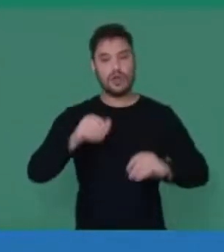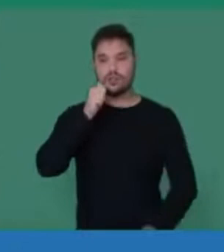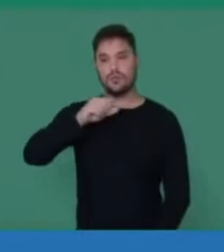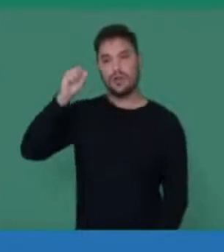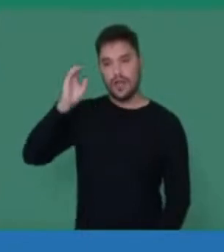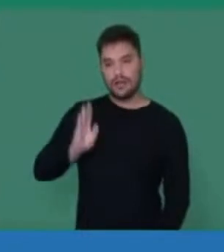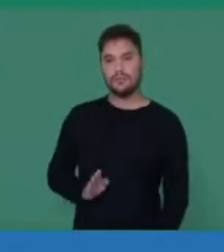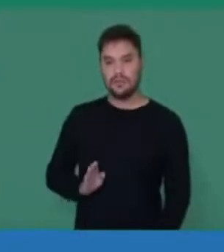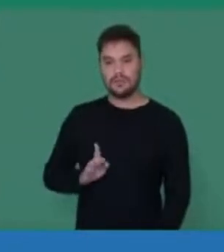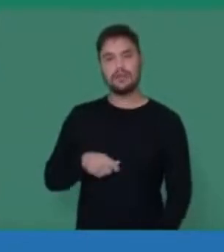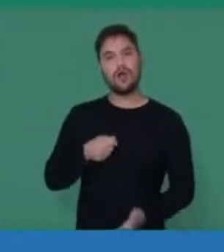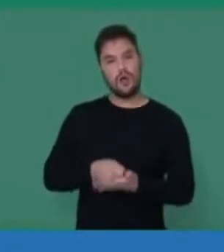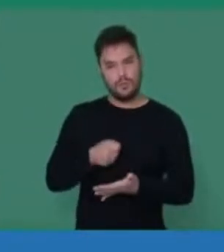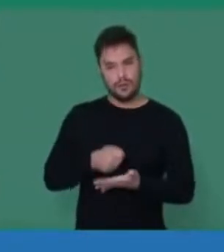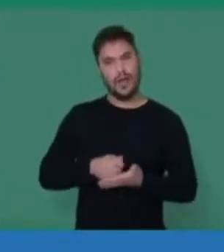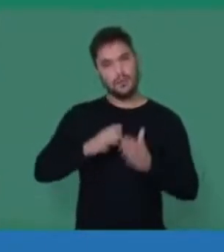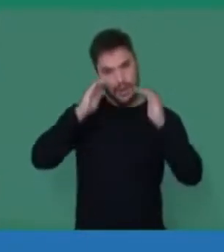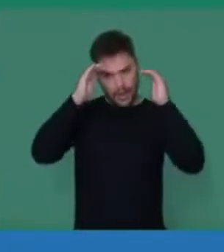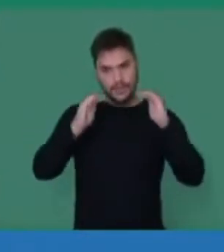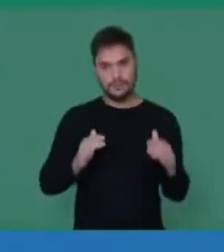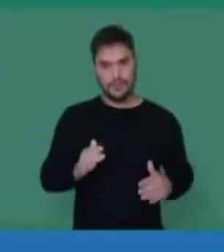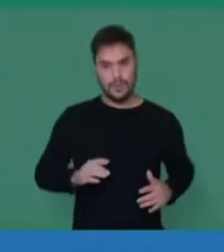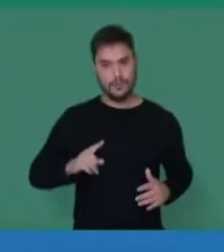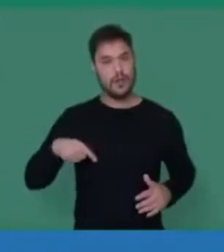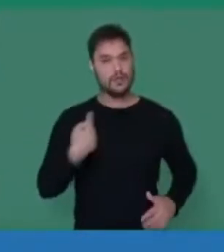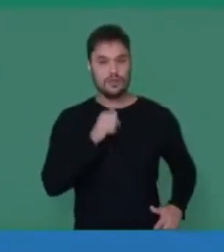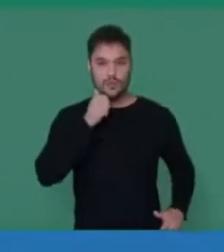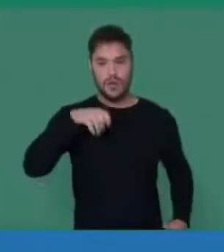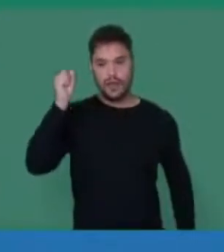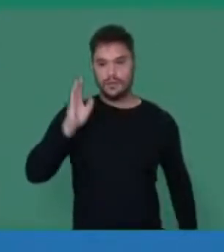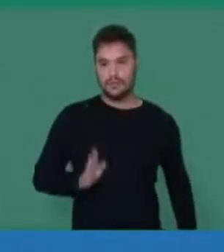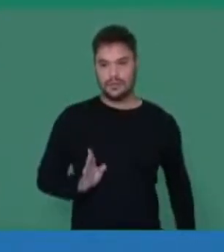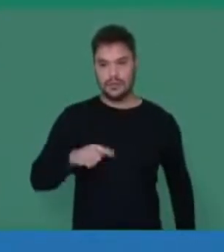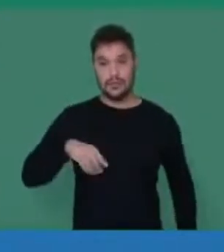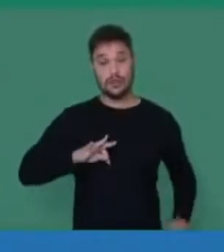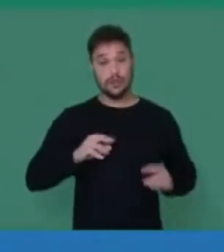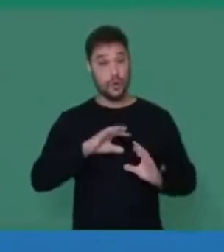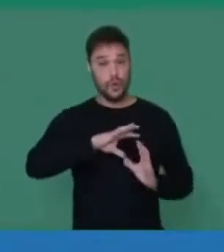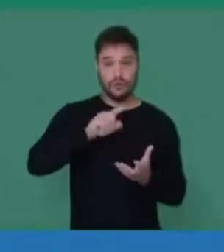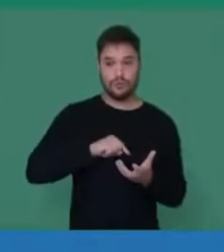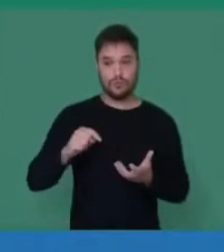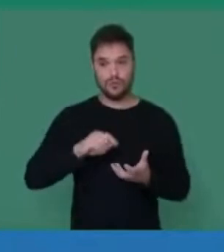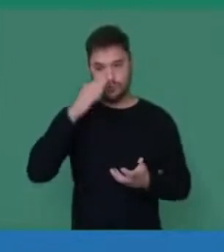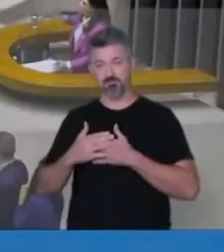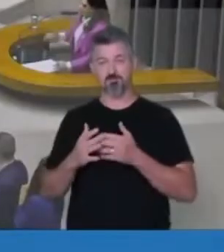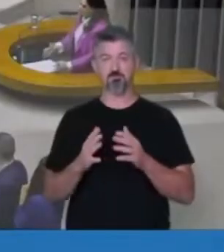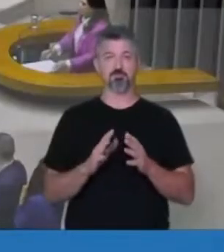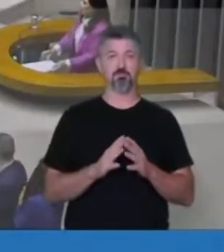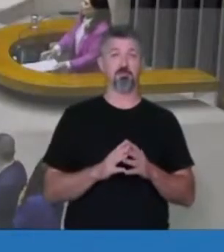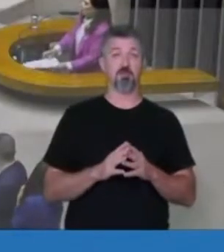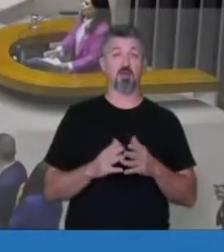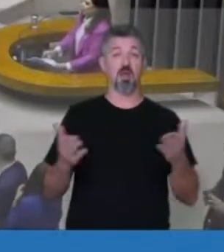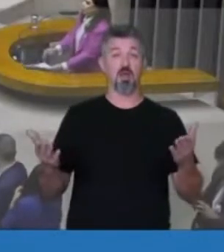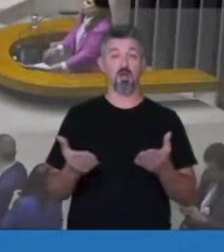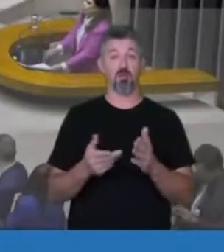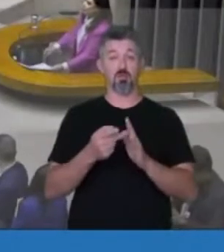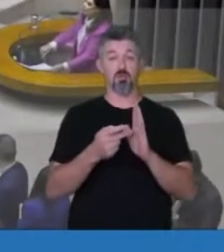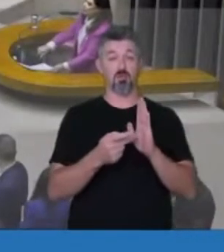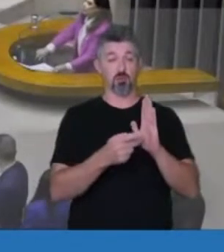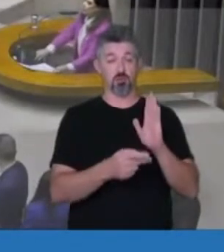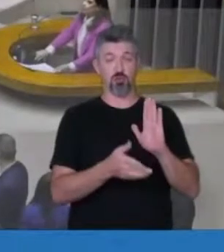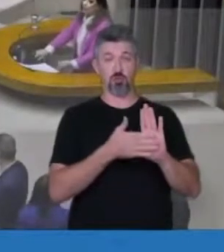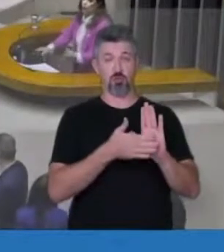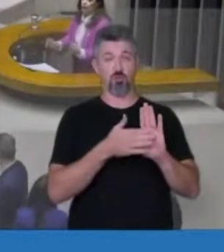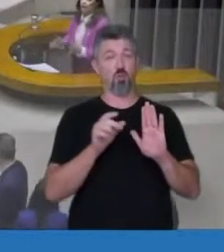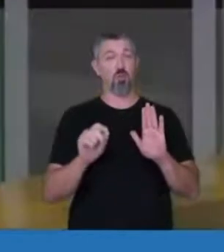brasileiras, e exigimos respeito para todas as mulheres brasileiras, e todas ao redor do mundo, muito obrigada. Esse é um projeto que